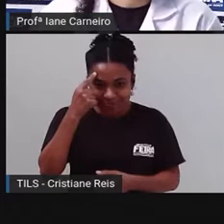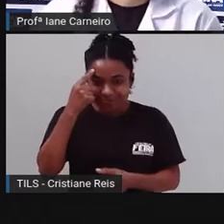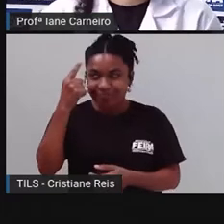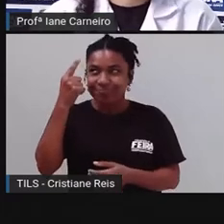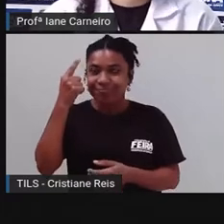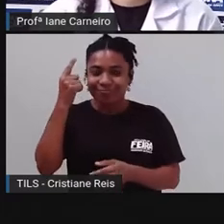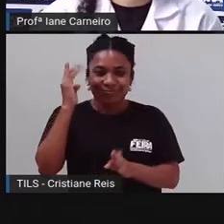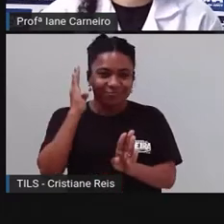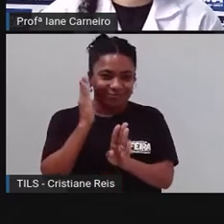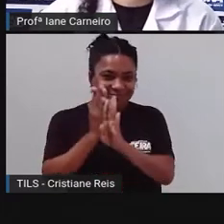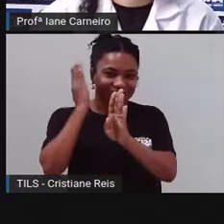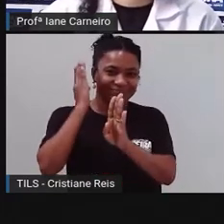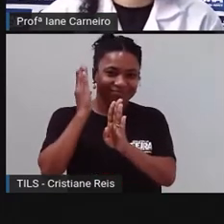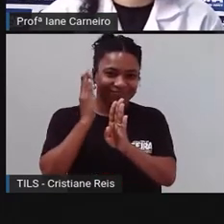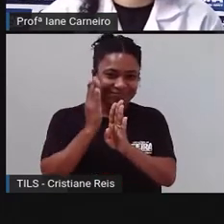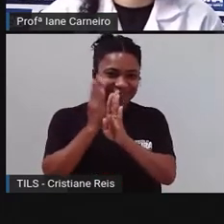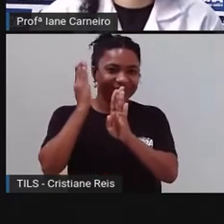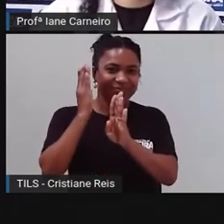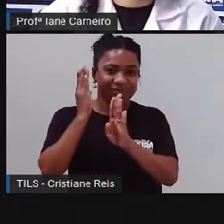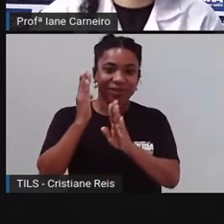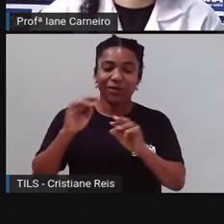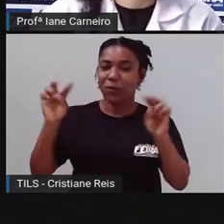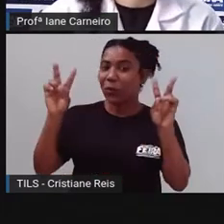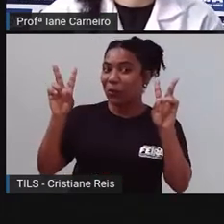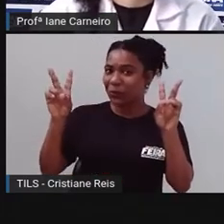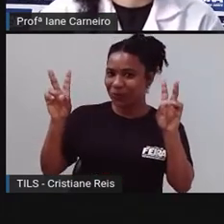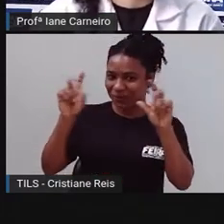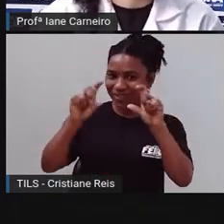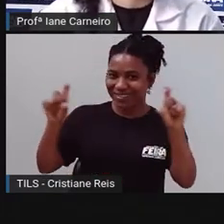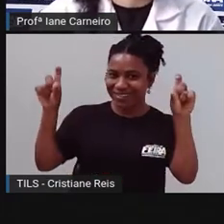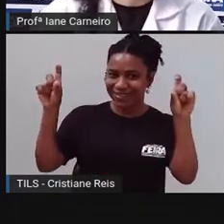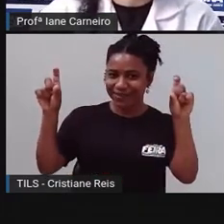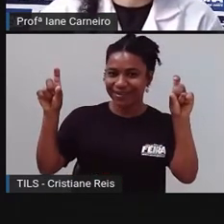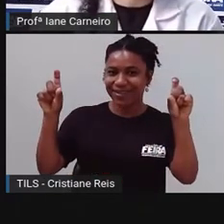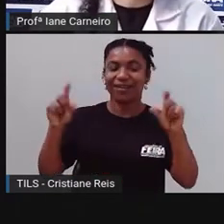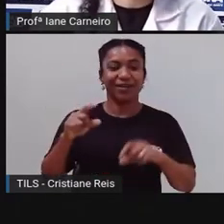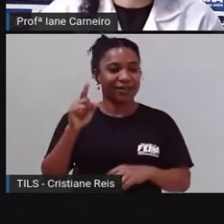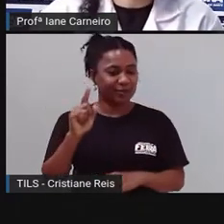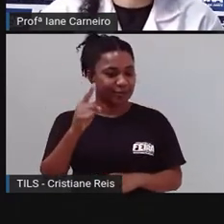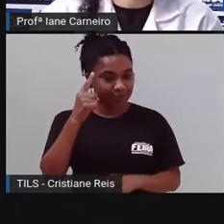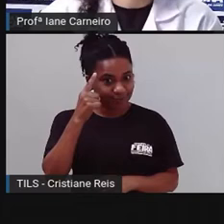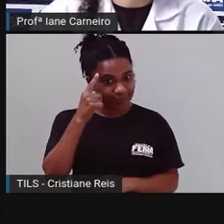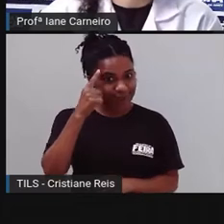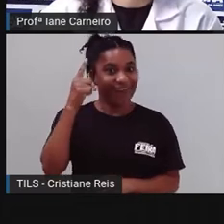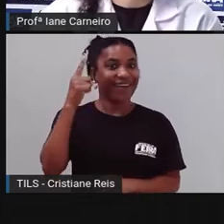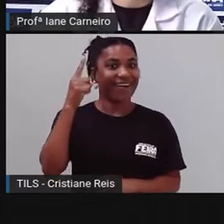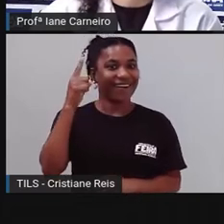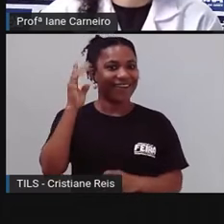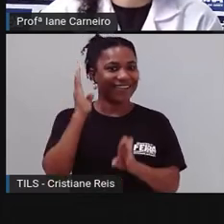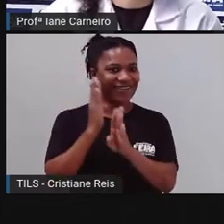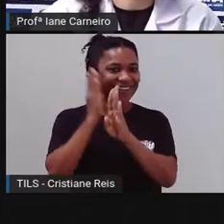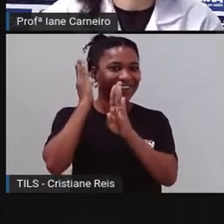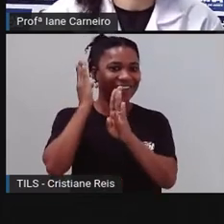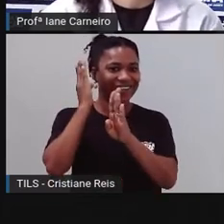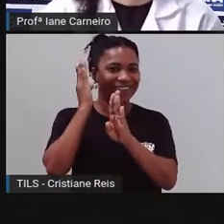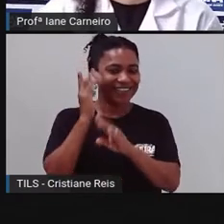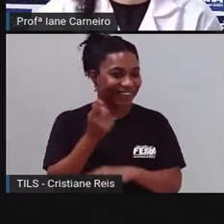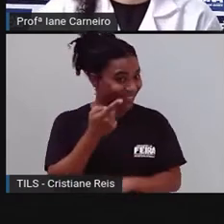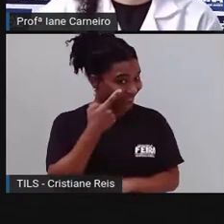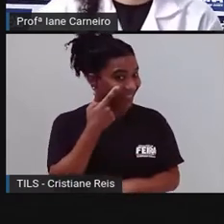aula, adivinhe se puder. Olha só, viu? Vou desafiar vocês. Quero ver aí quem vai conseguir